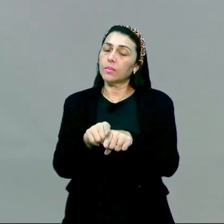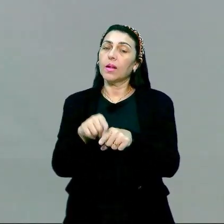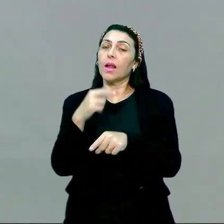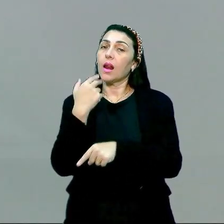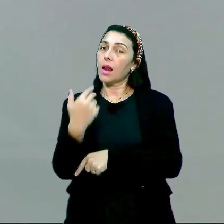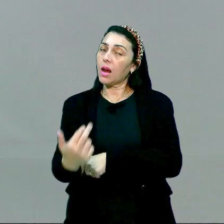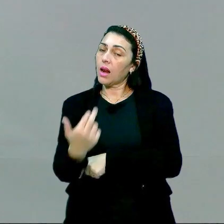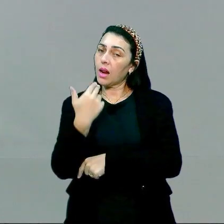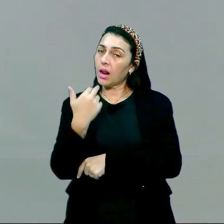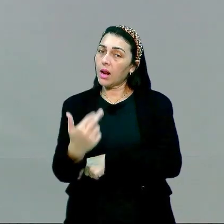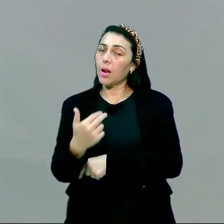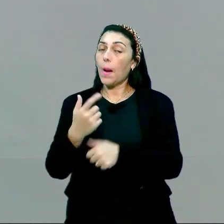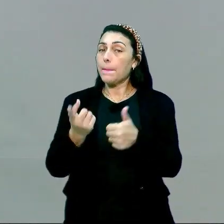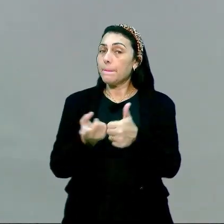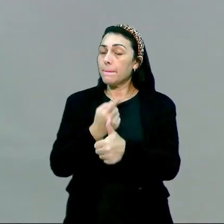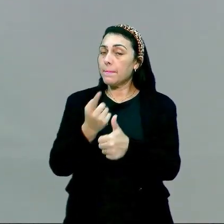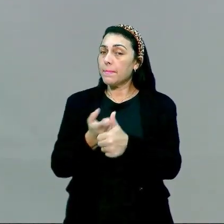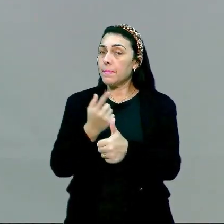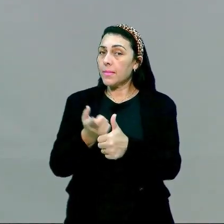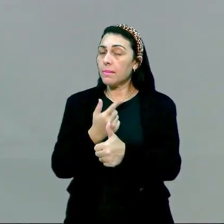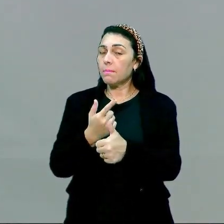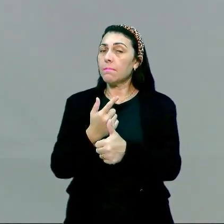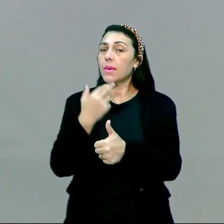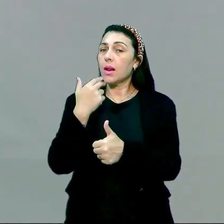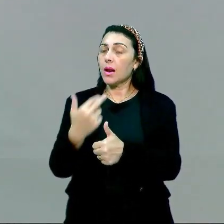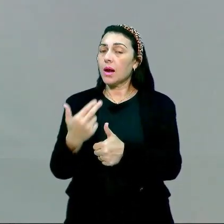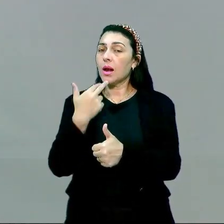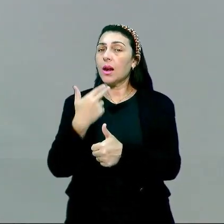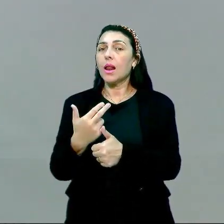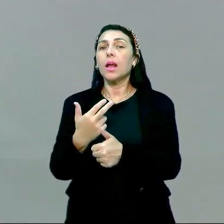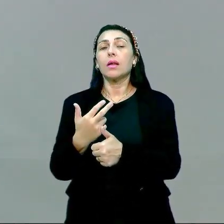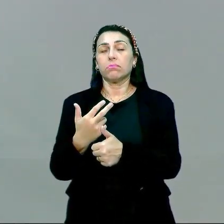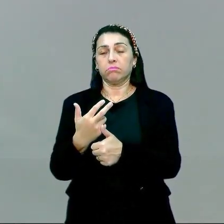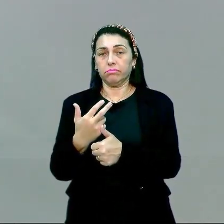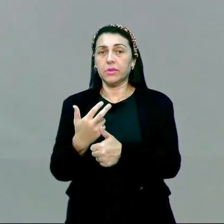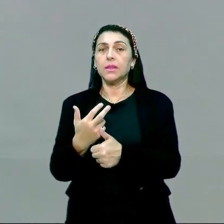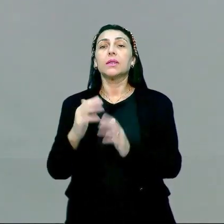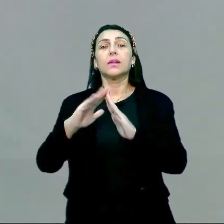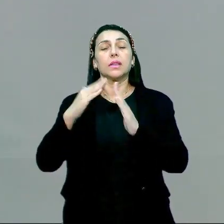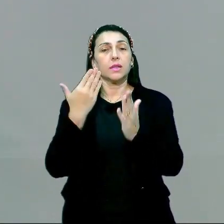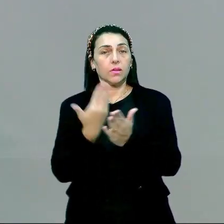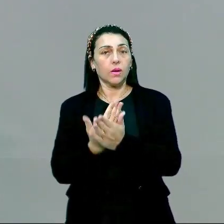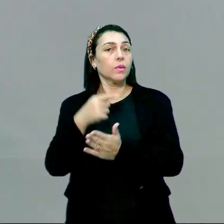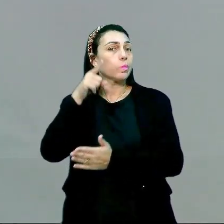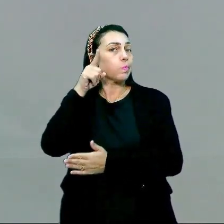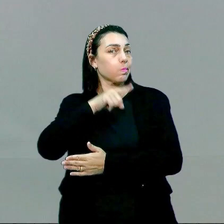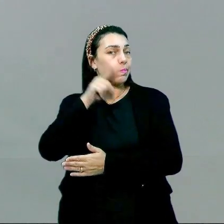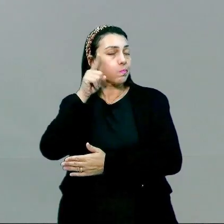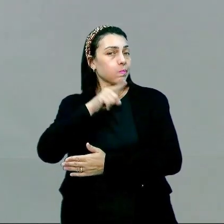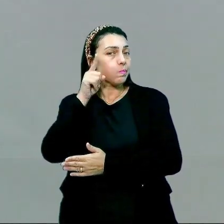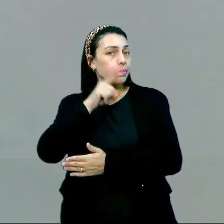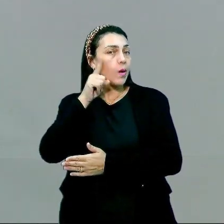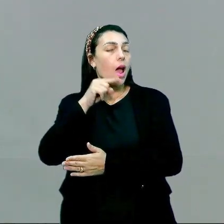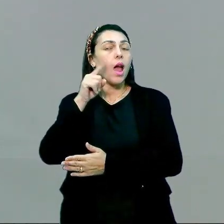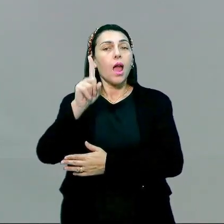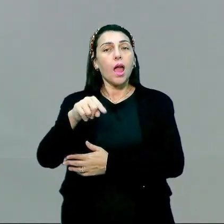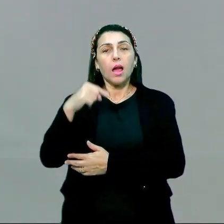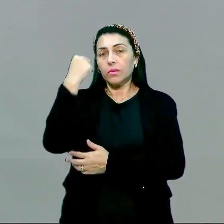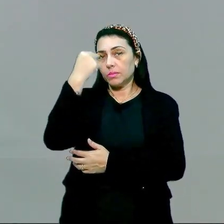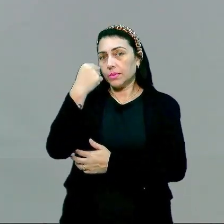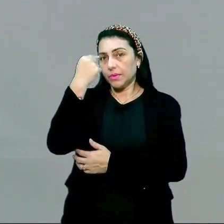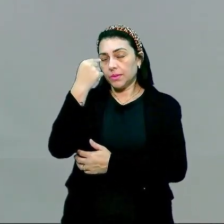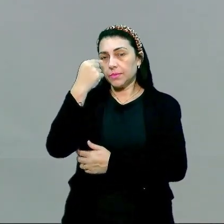língua estrangeira, a primeira língua, né, da grade curricular das escolas dos Estados Unidos é o espanhol,